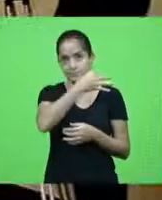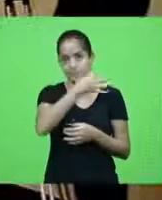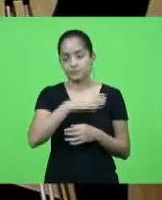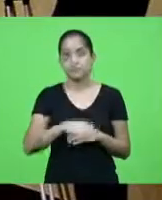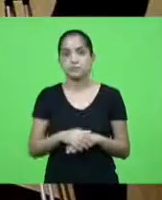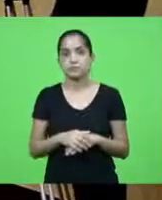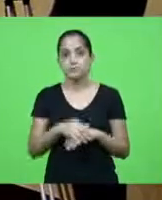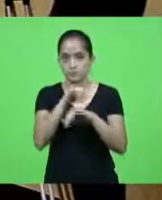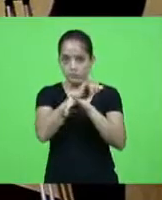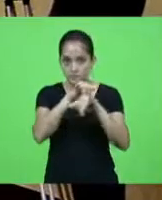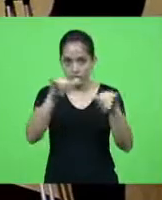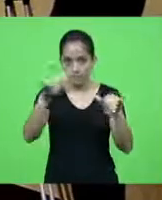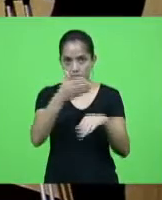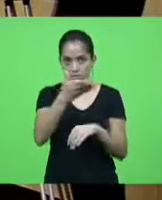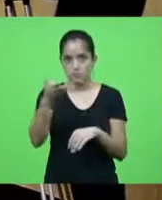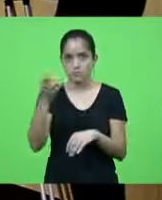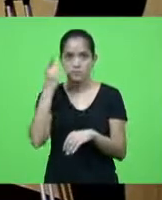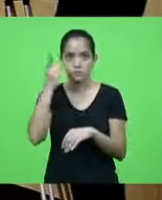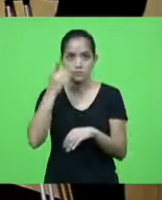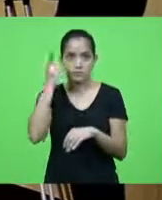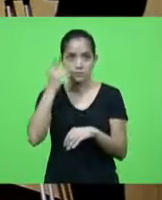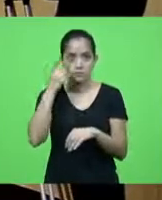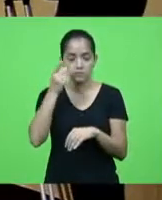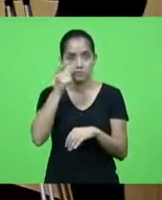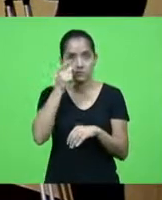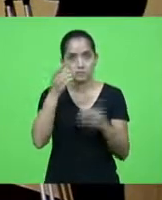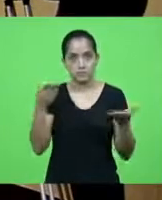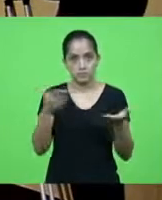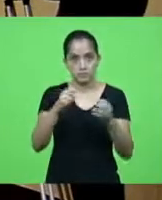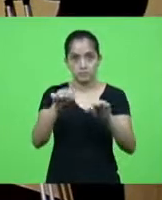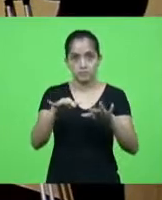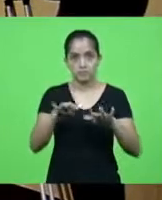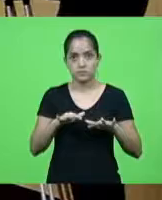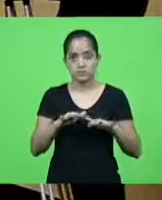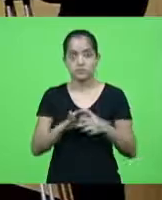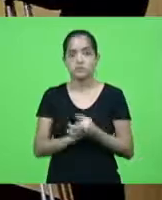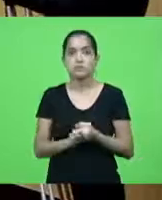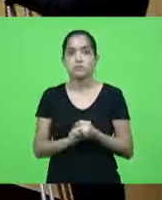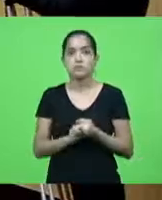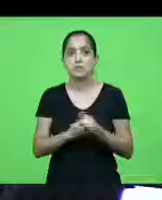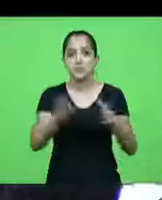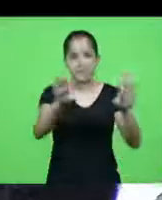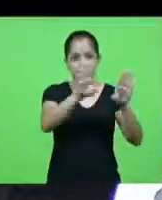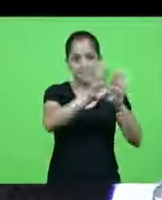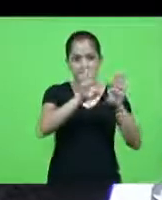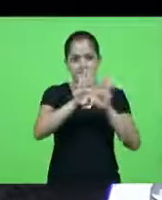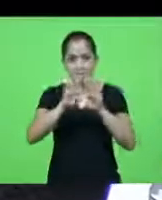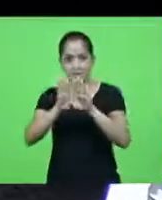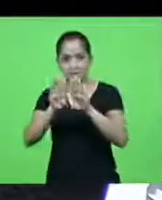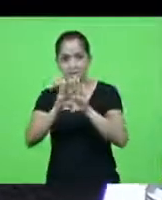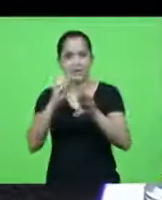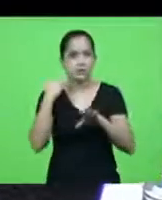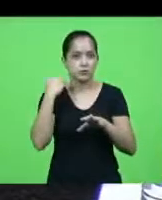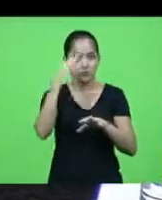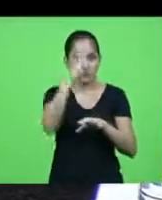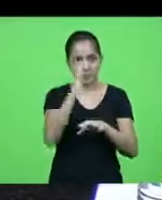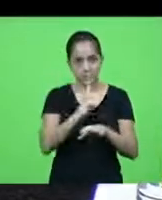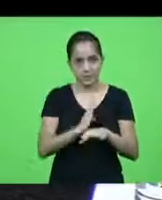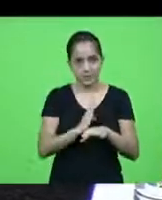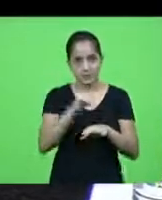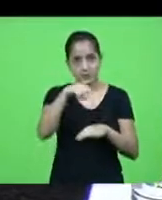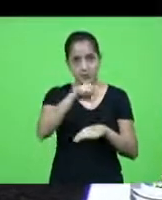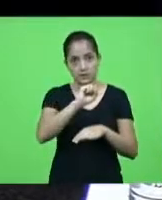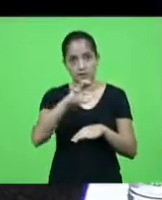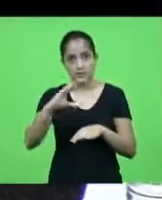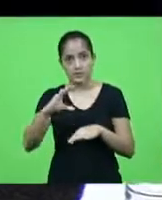conhecimento dos colegas deputados e de quem nos acompanha, este fechamento de agências do Banco do Brasil anunciado